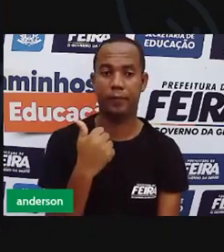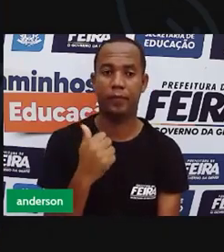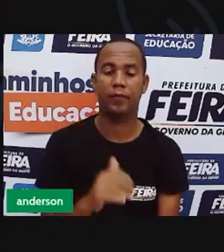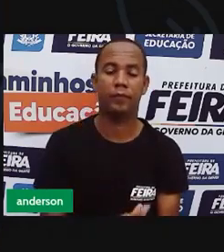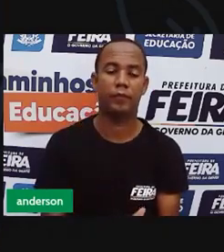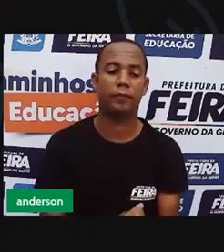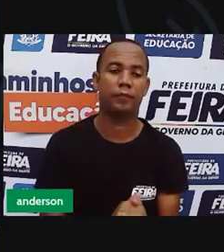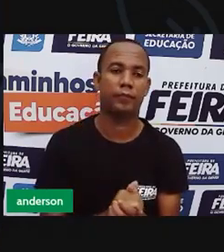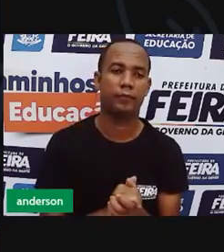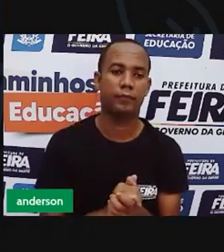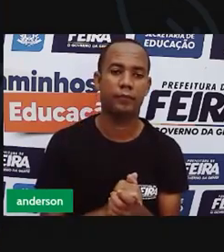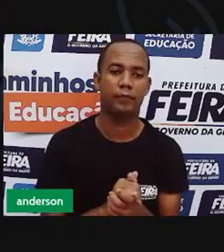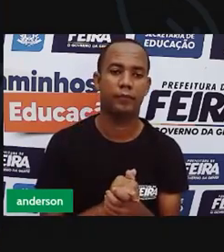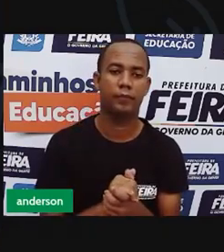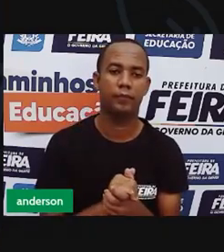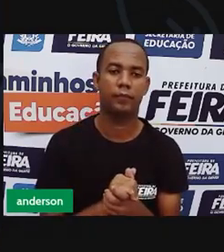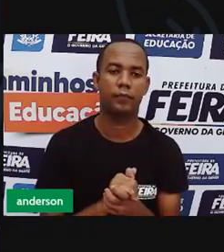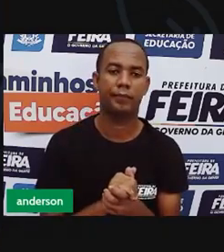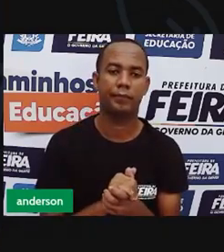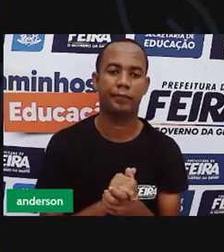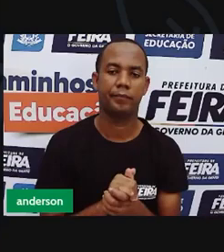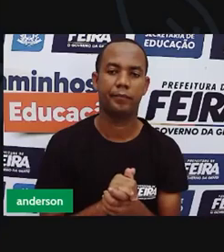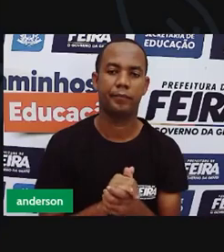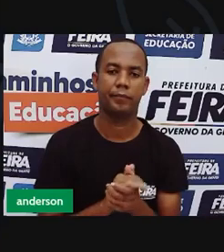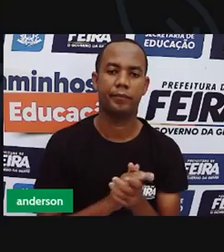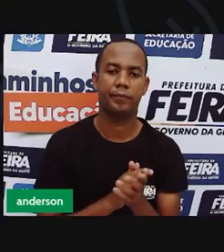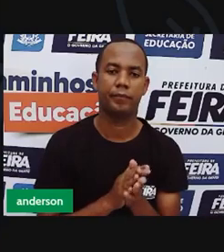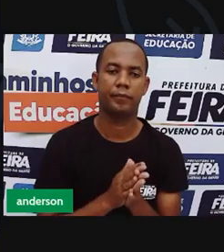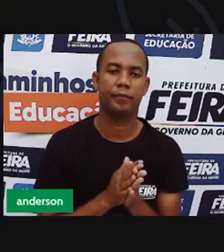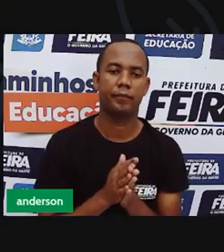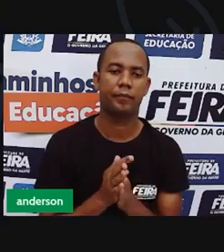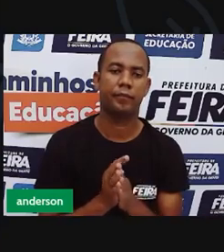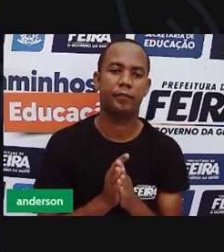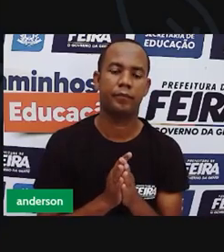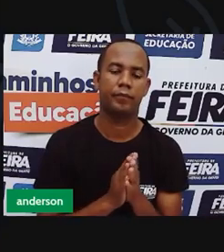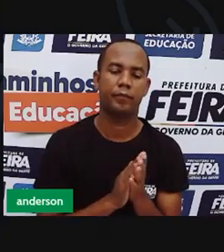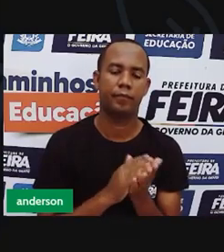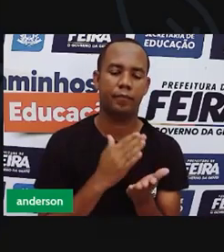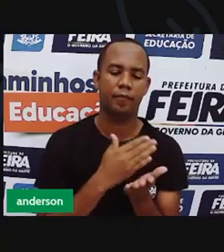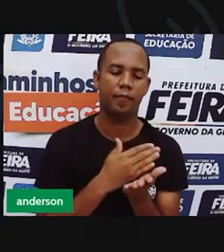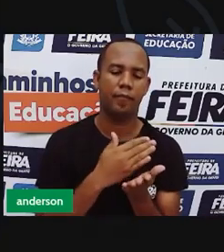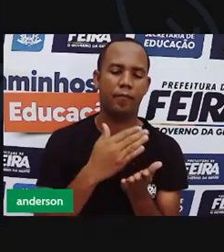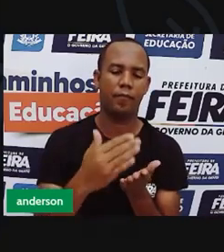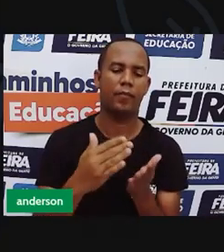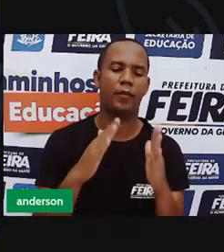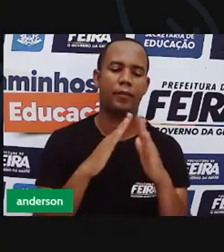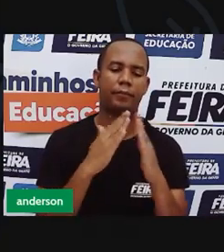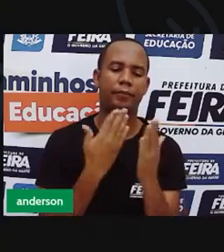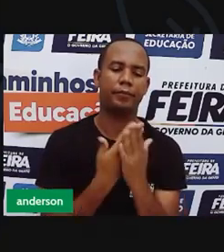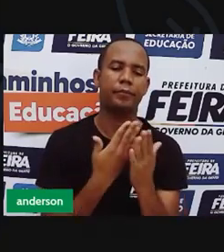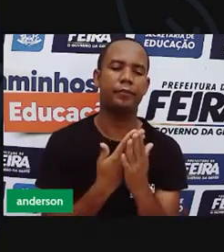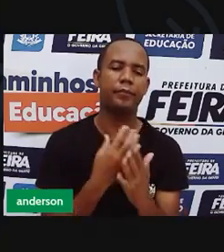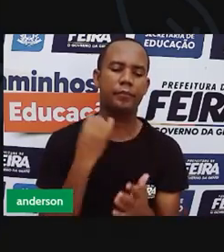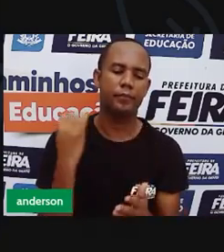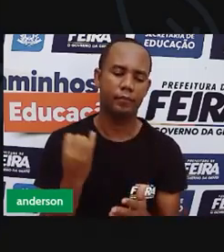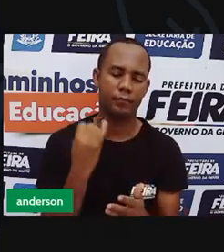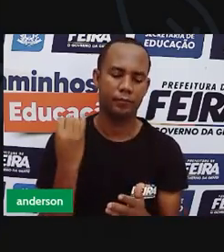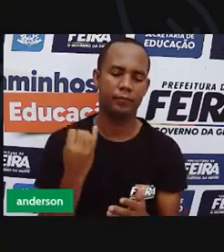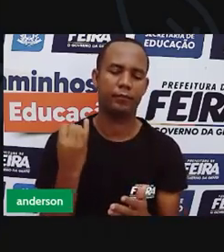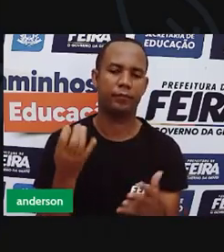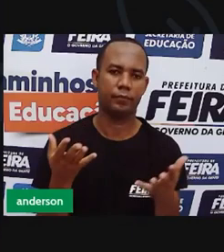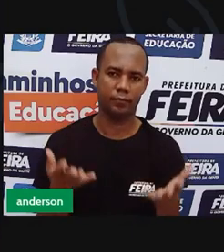Garrafinha aí próximo de vocês, como em água, fiquem hidratados, certo? E quando a gente fica hidratado,